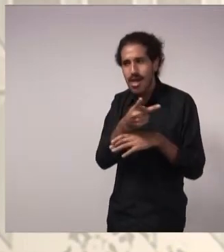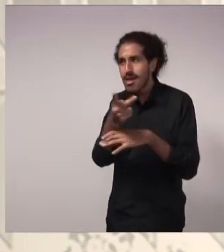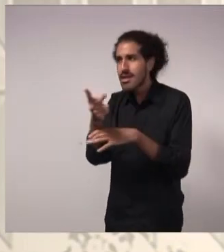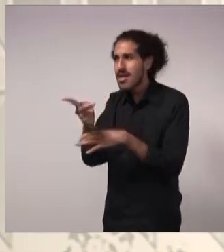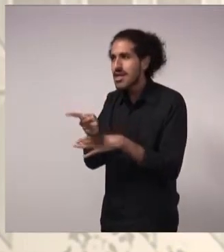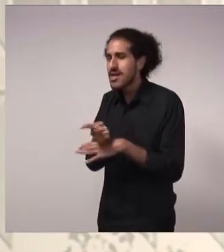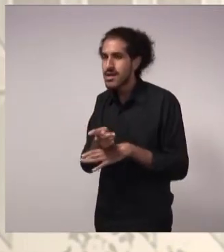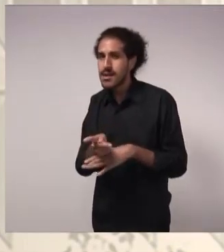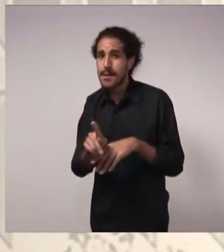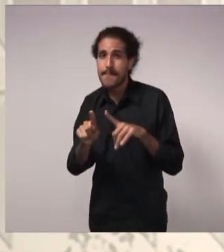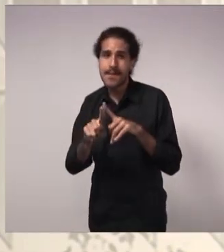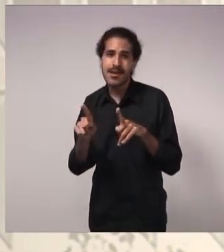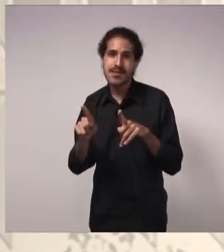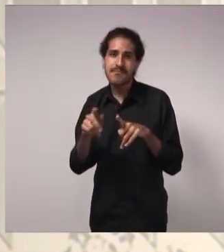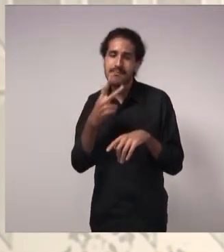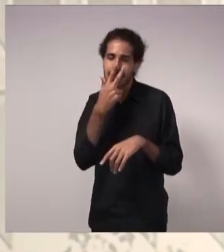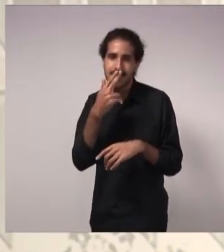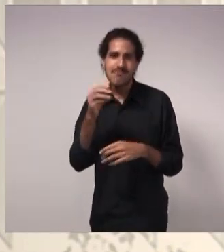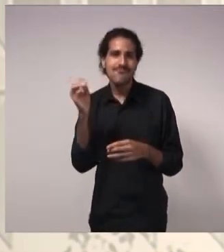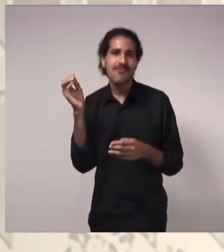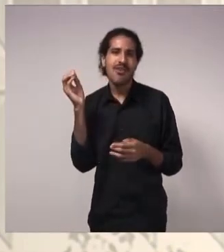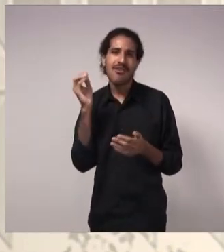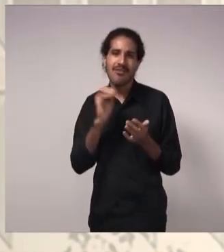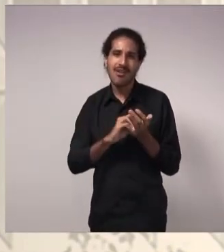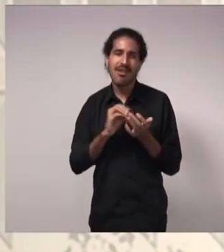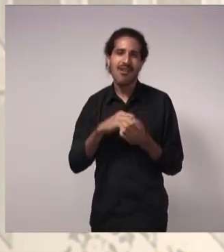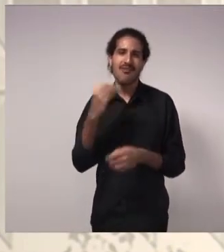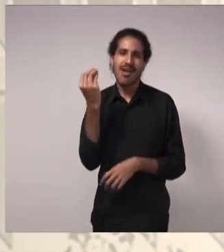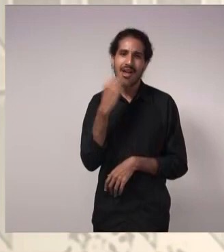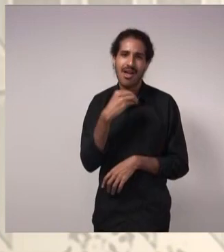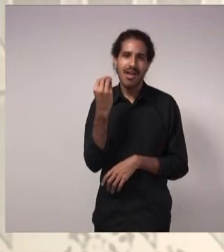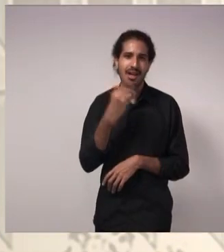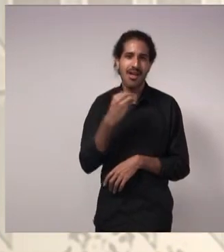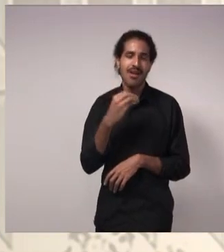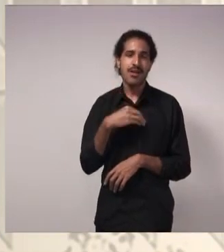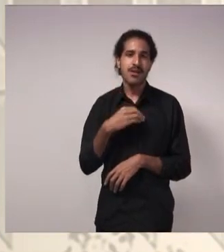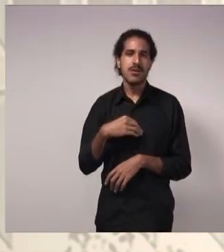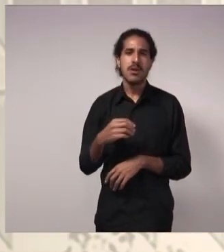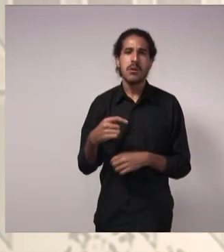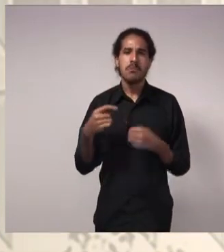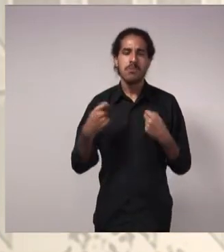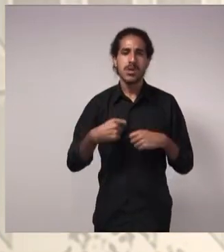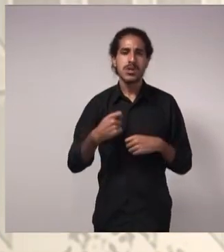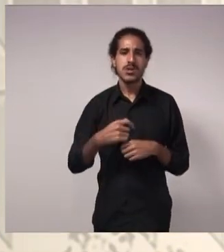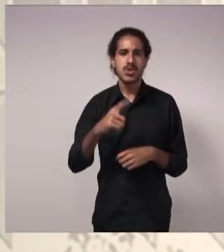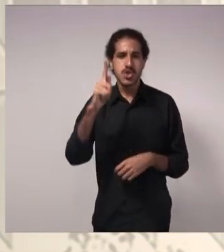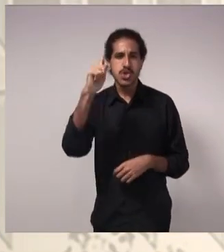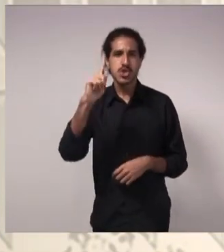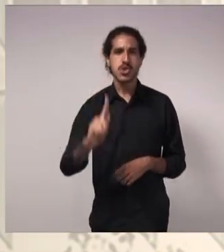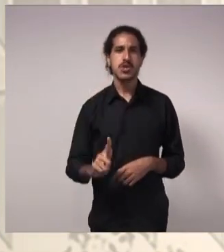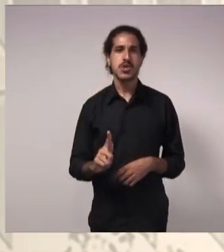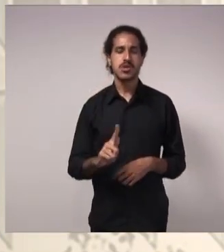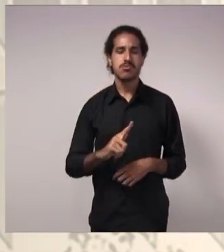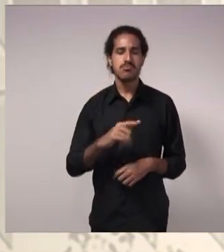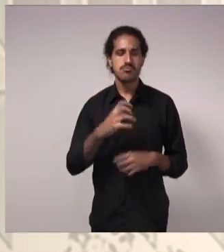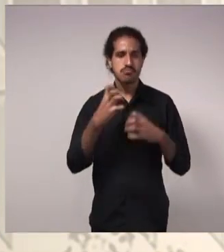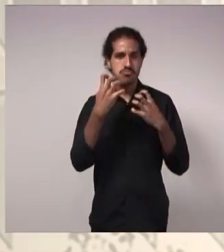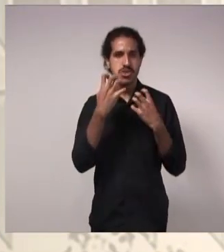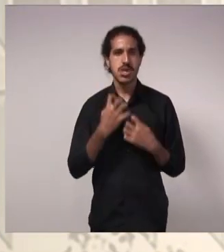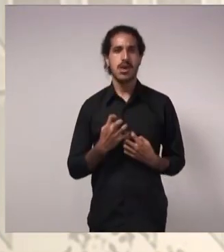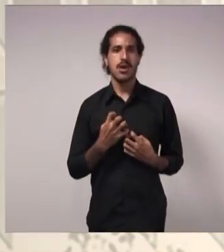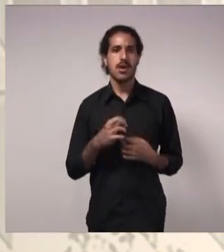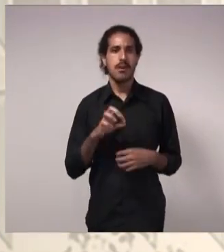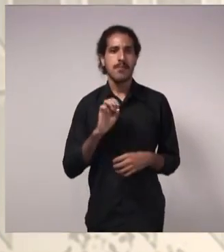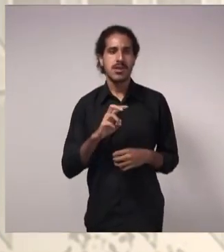insustentável. Eu acho que a gestão deve não apenas buscar